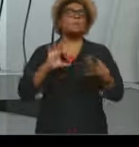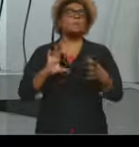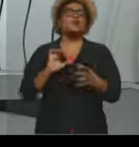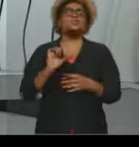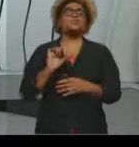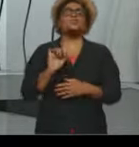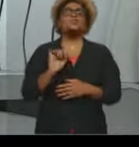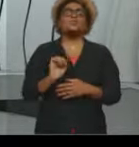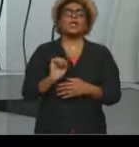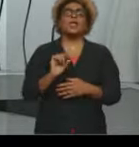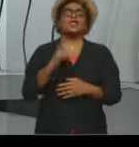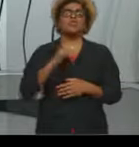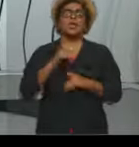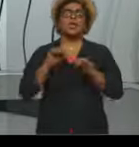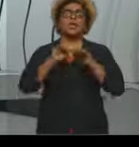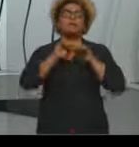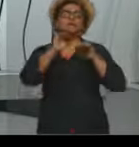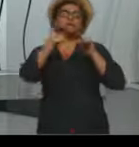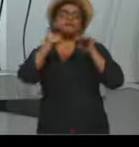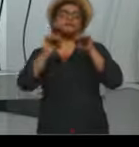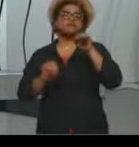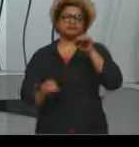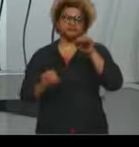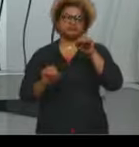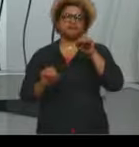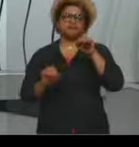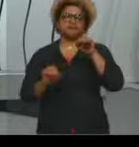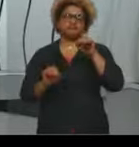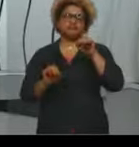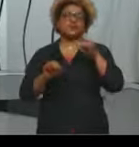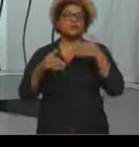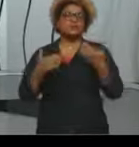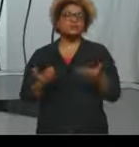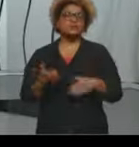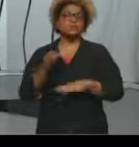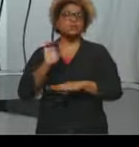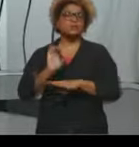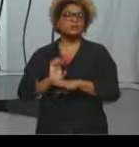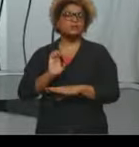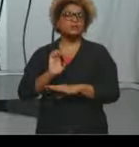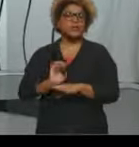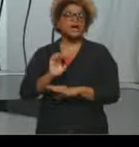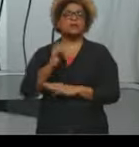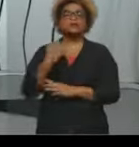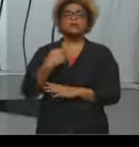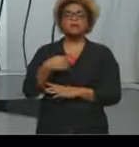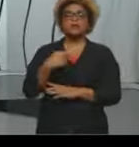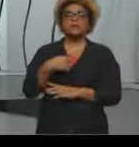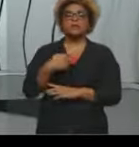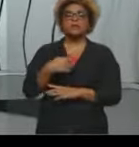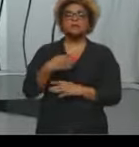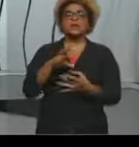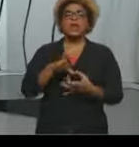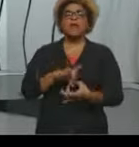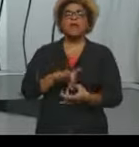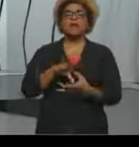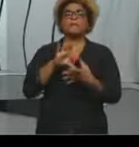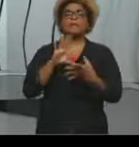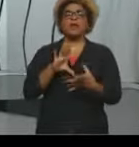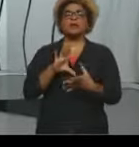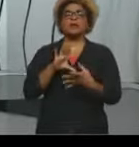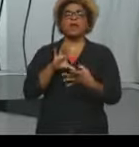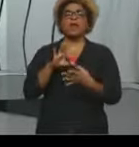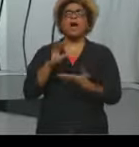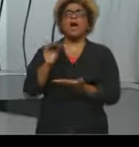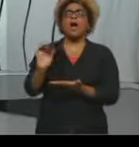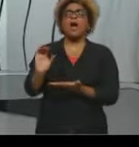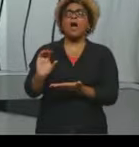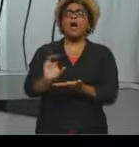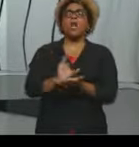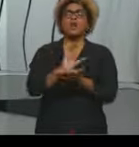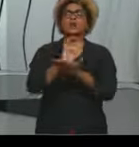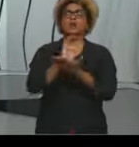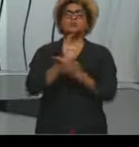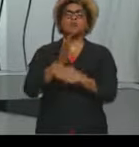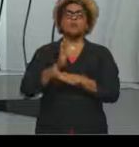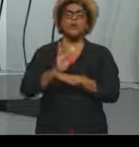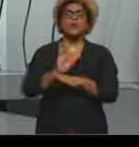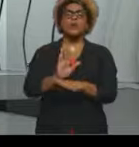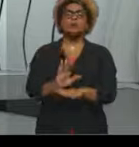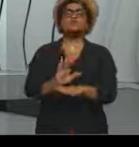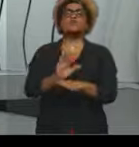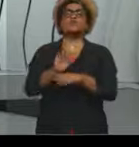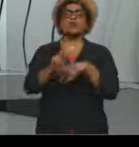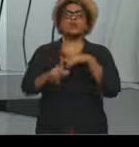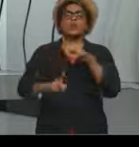momento, o Estado, ele vai ter que lançar a mão de recursos para que ele possa auxiliar aquela população, né, e em outro